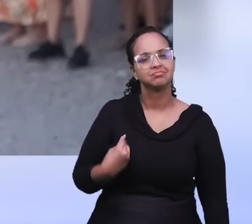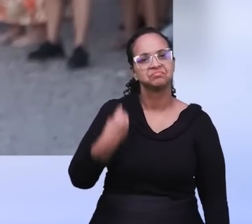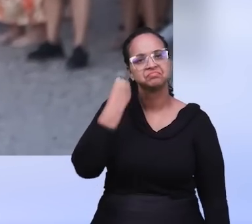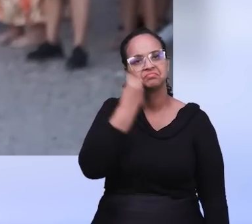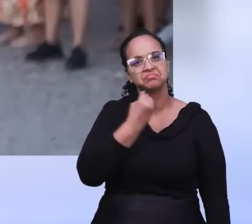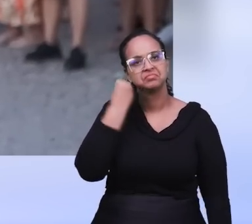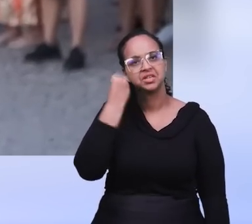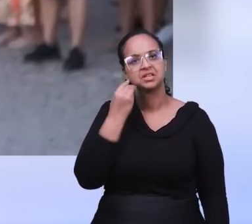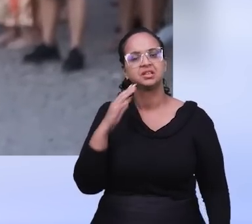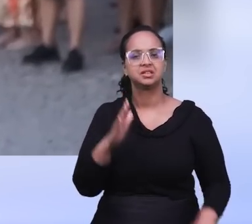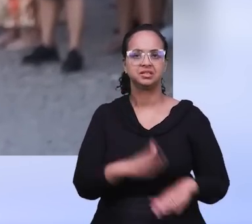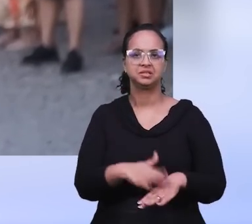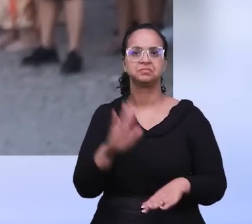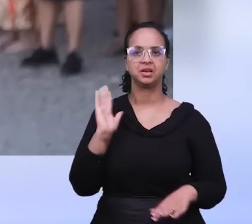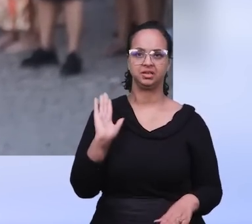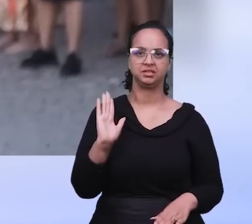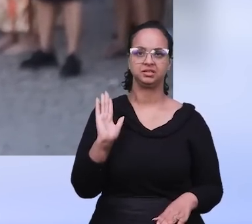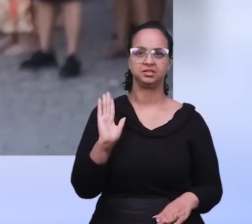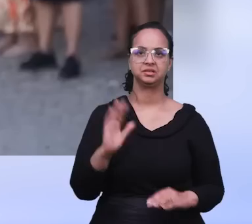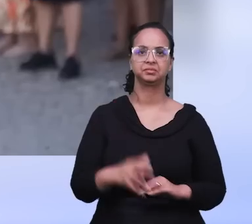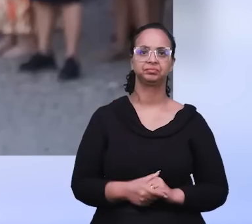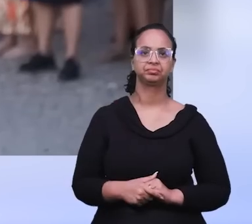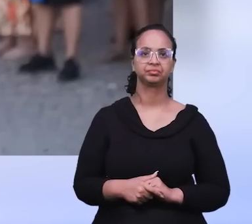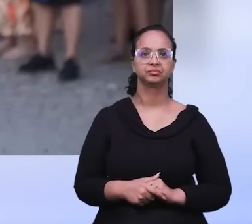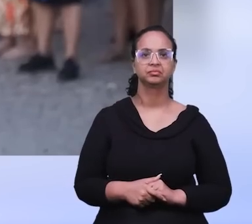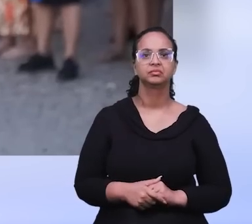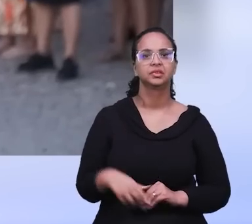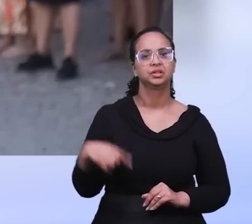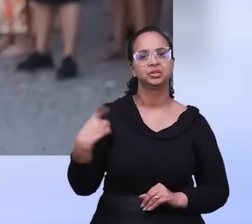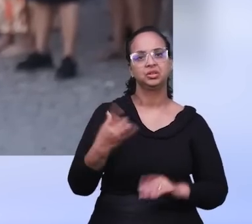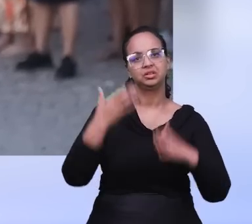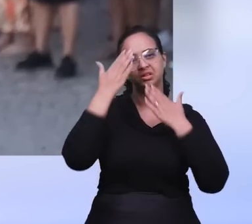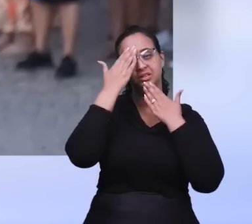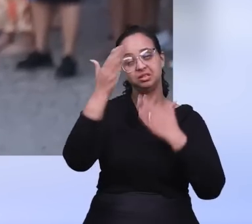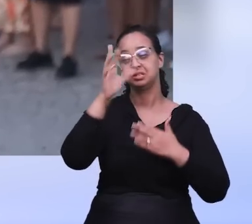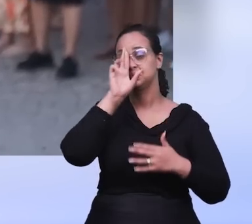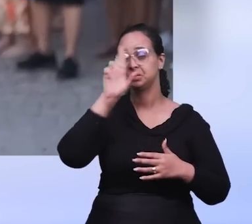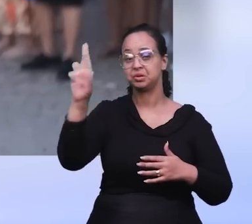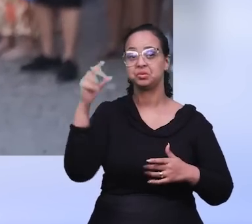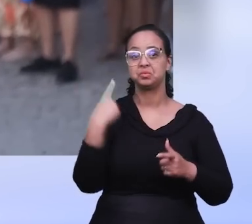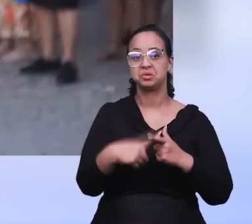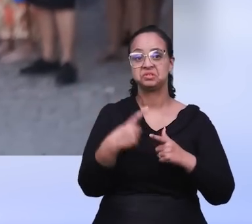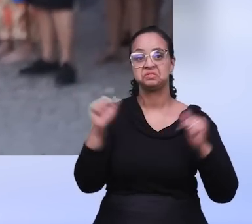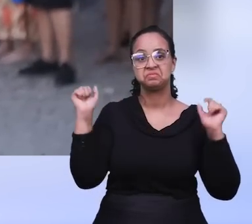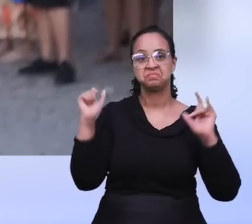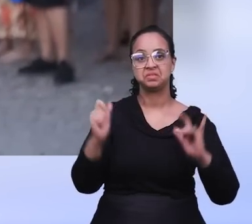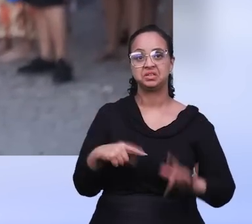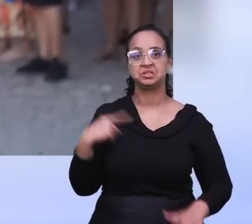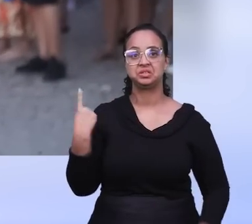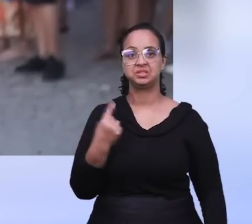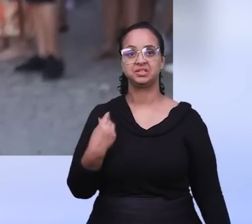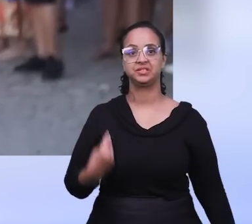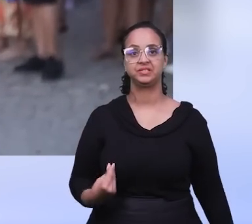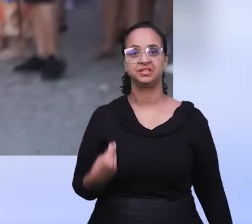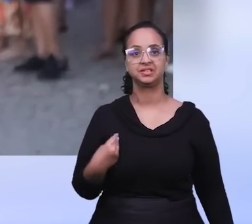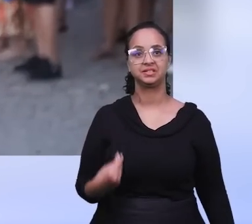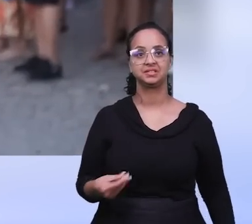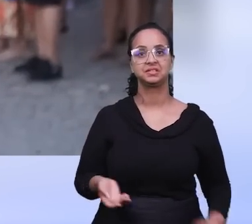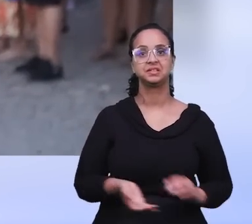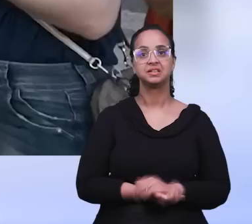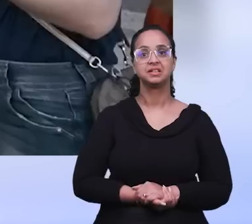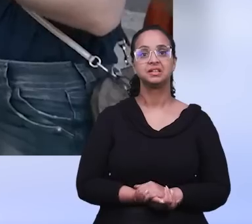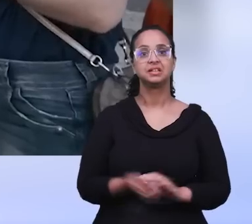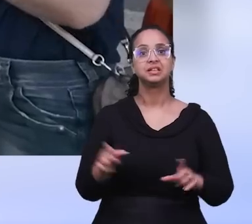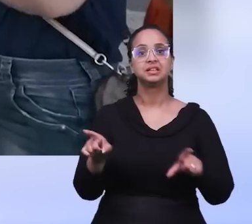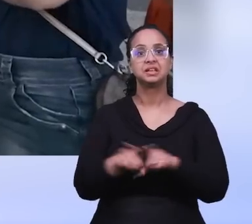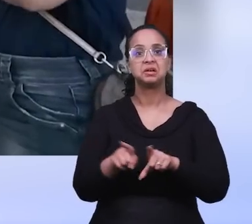nossas experiências na presença dEle e nós só temos a glorificar o nome dEle por esta bênção nas nossas vidas.